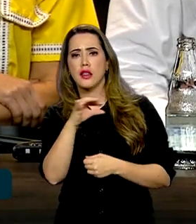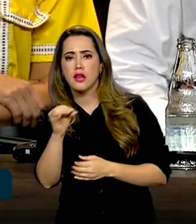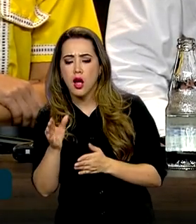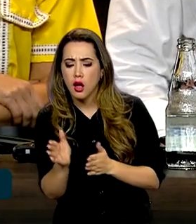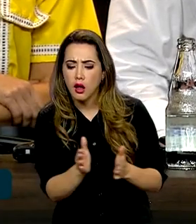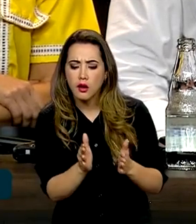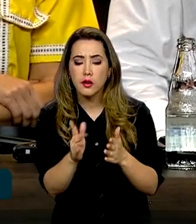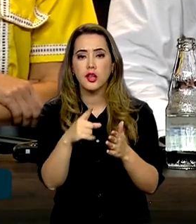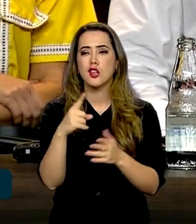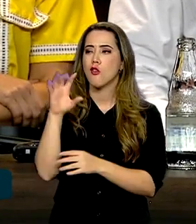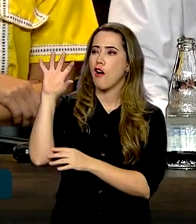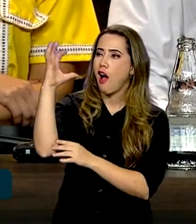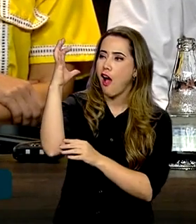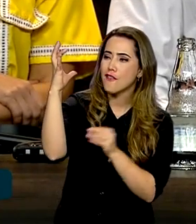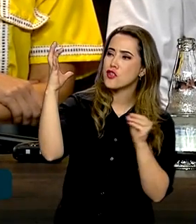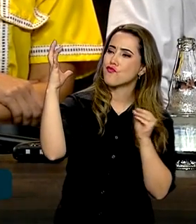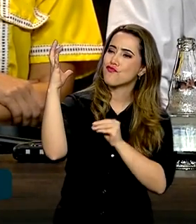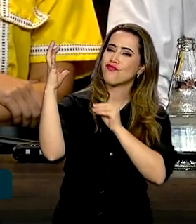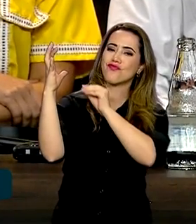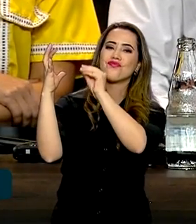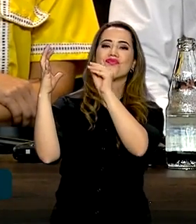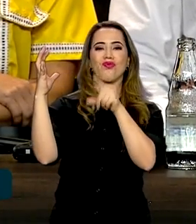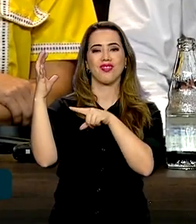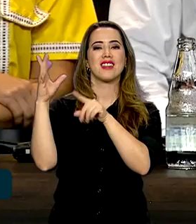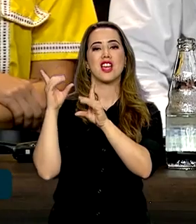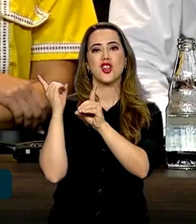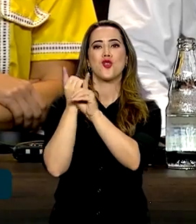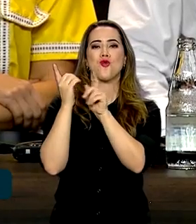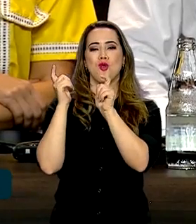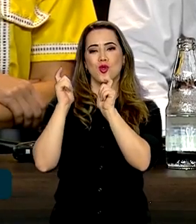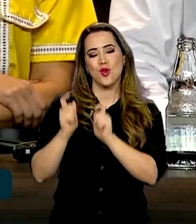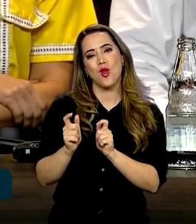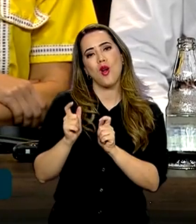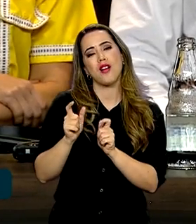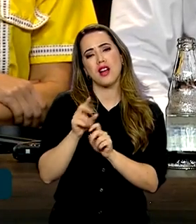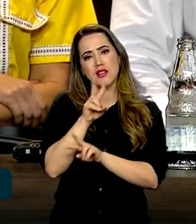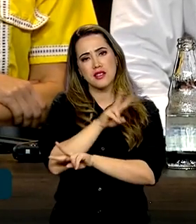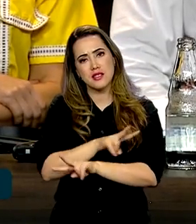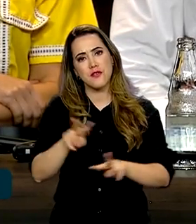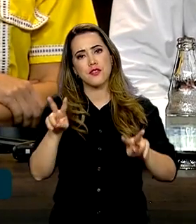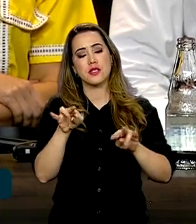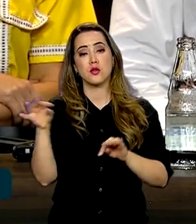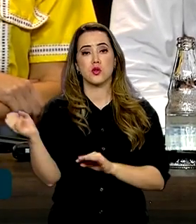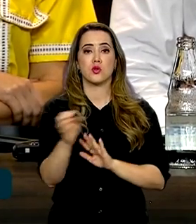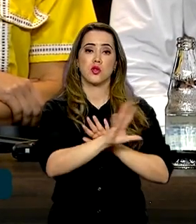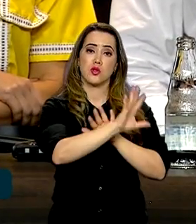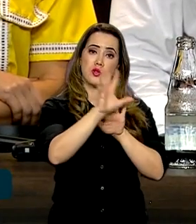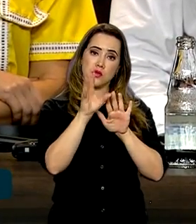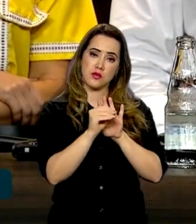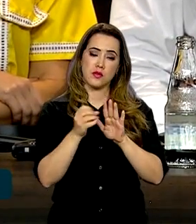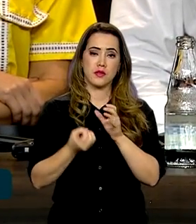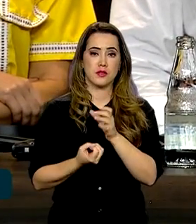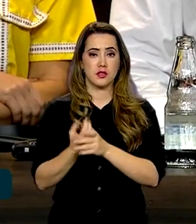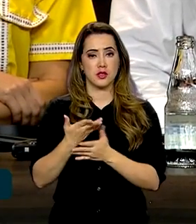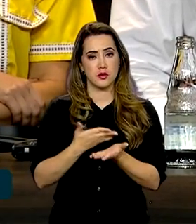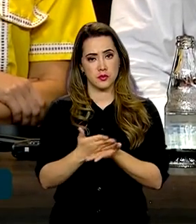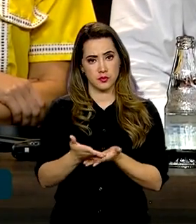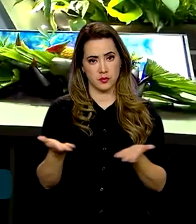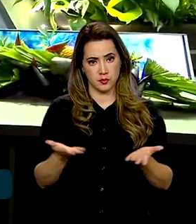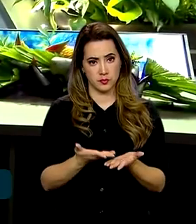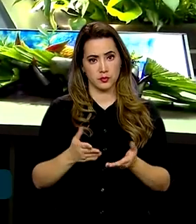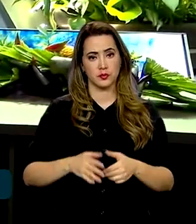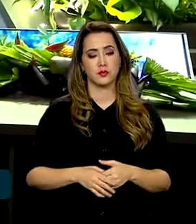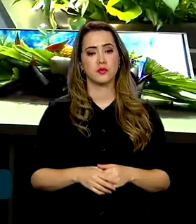árvore da nossa vasta floresta encontre seu lugar nessa visão de uma nova Amazônia que nasce a partir dessa